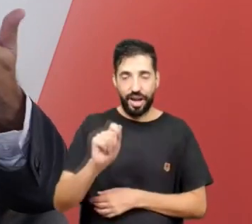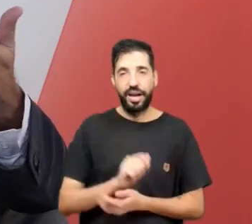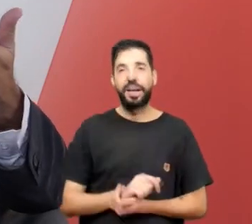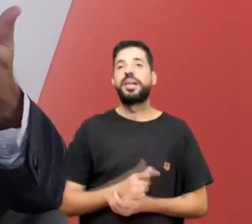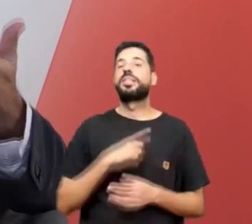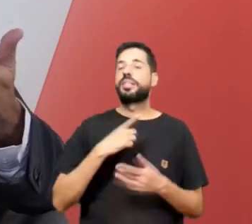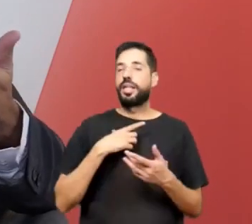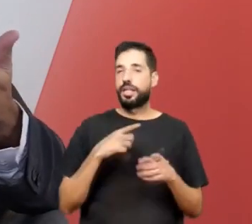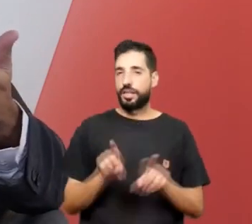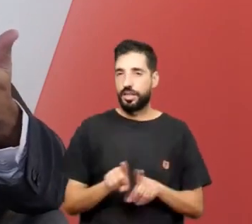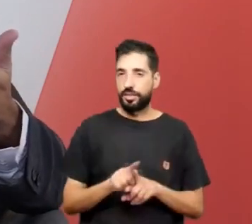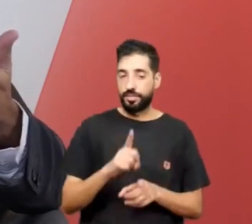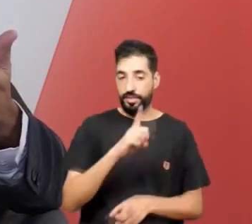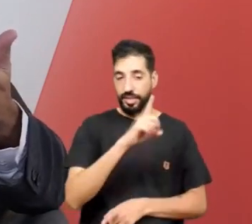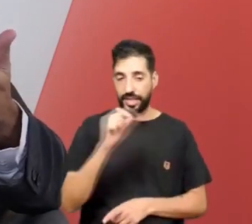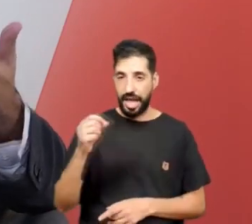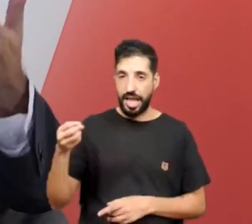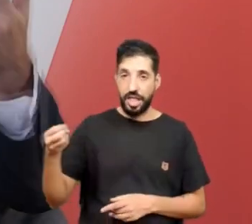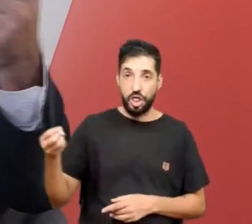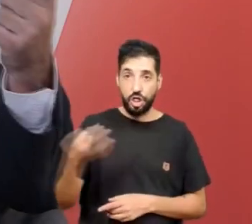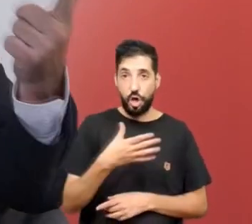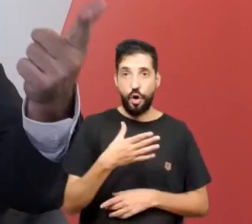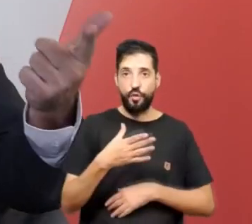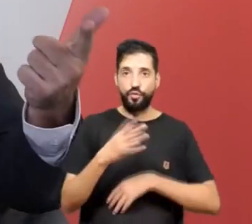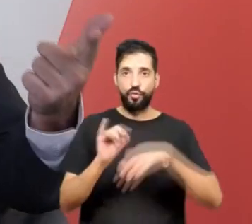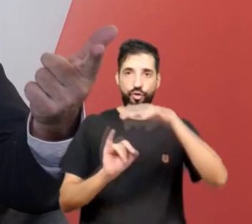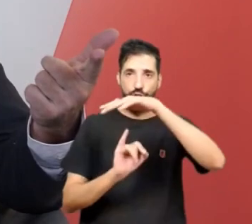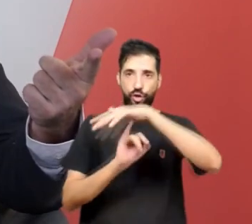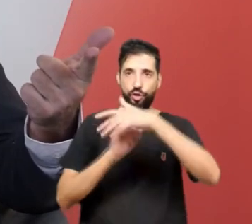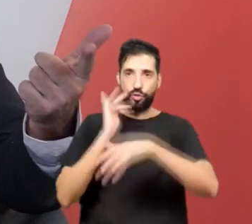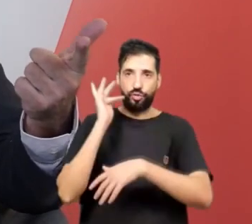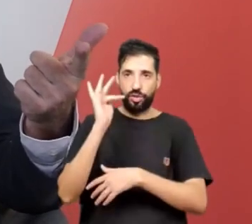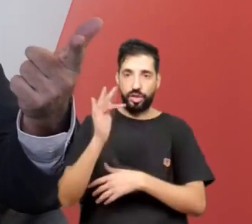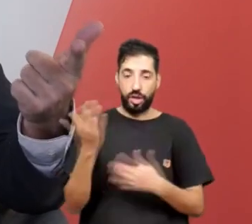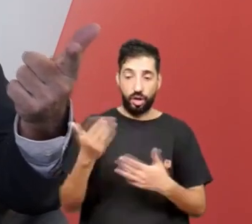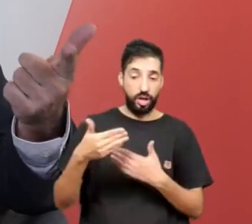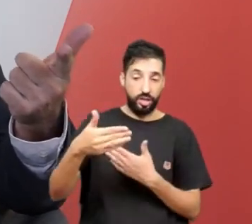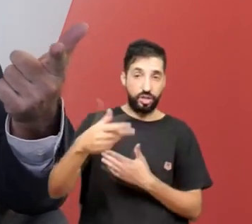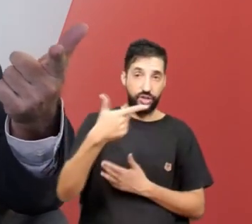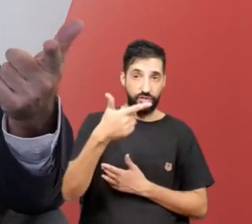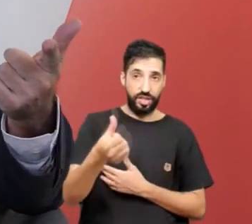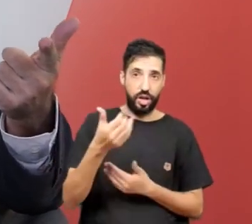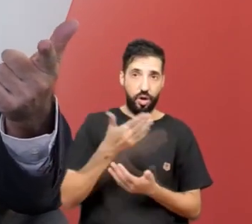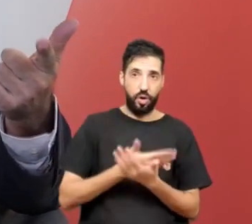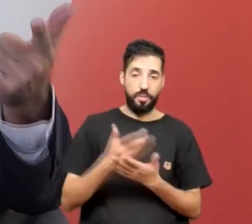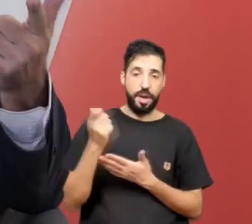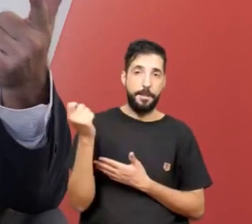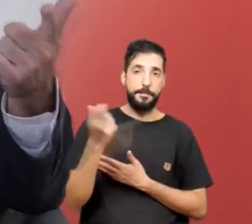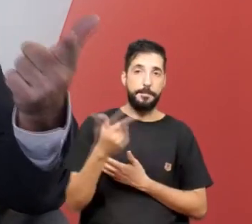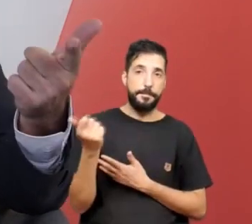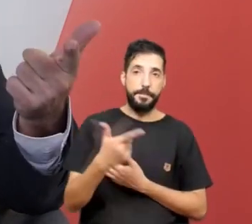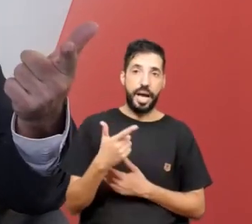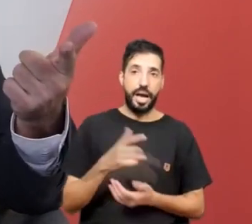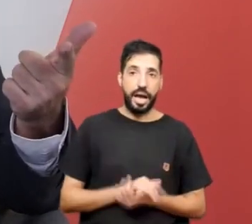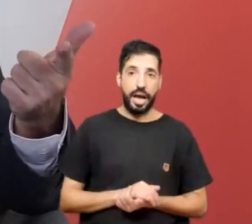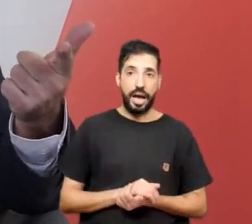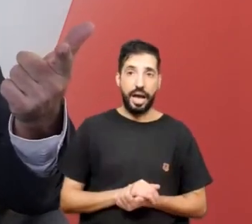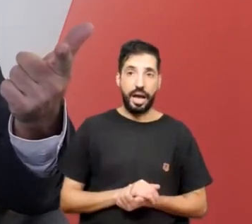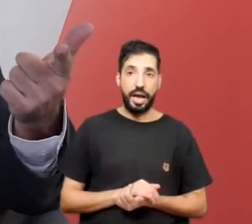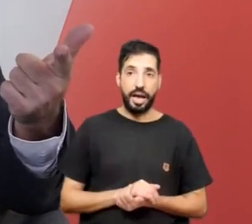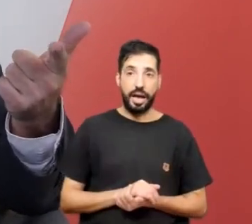100 novos institutos federais. Agora, dia 26, começa o pagamento do PDMEA.